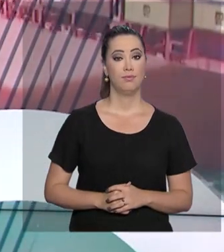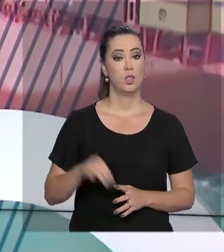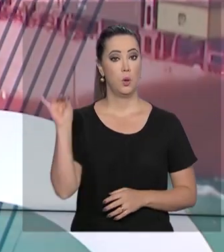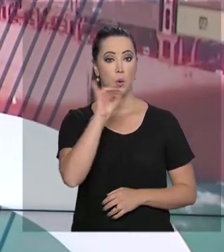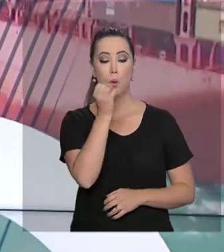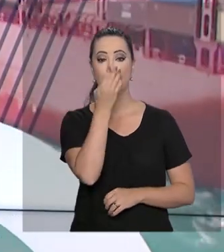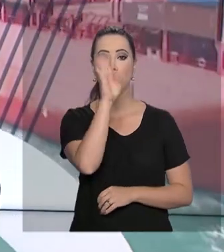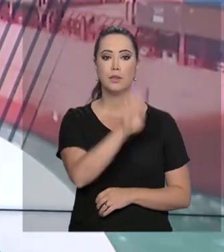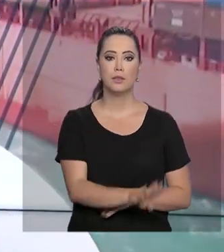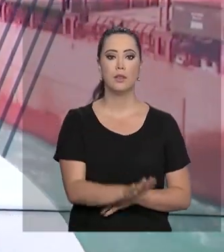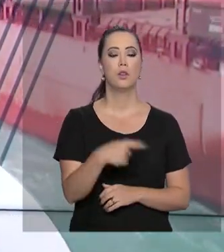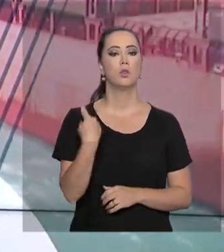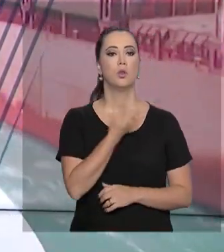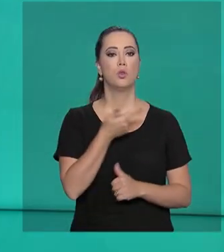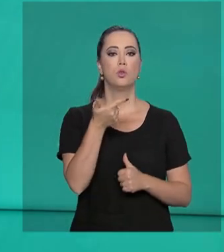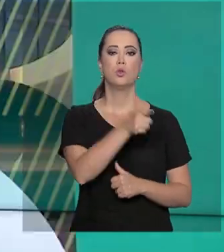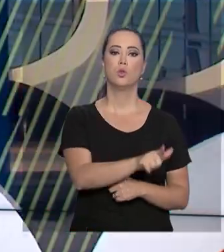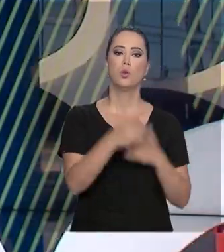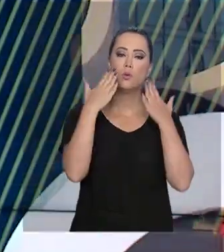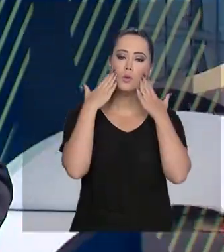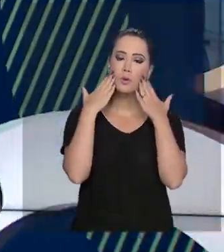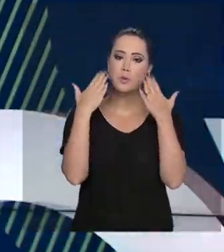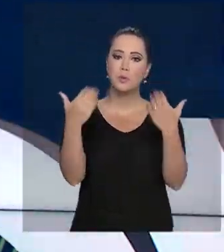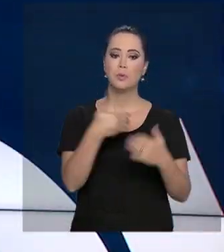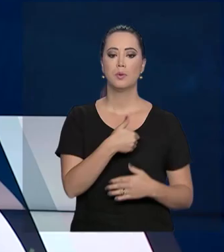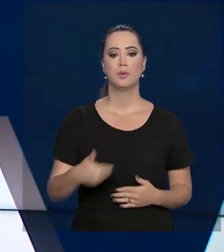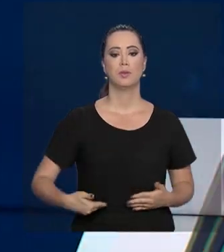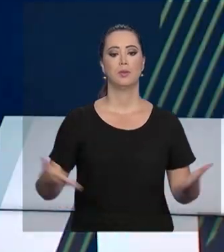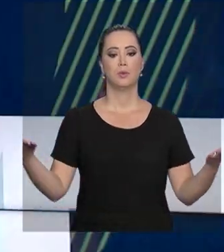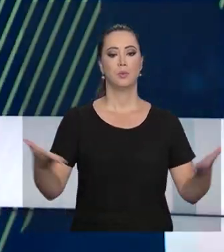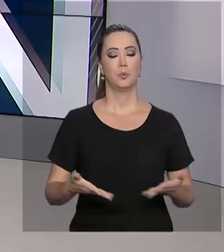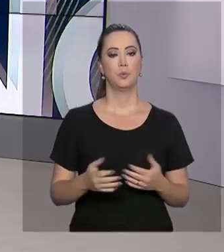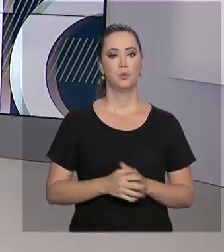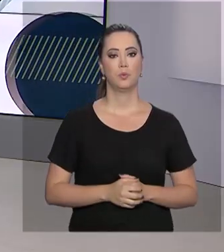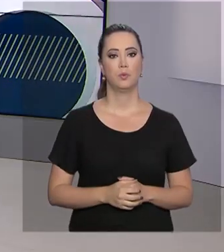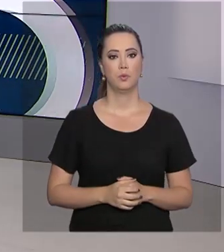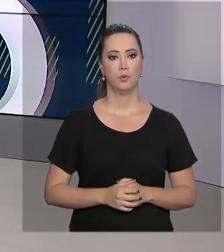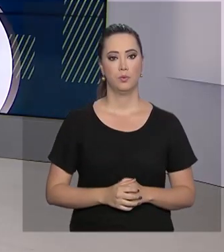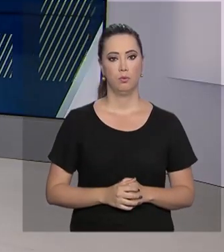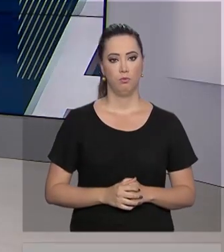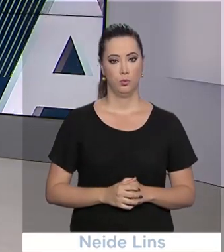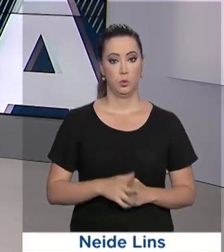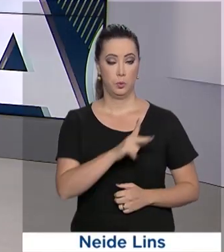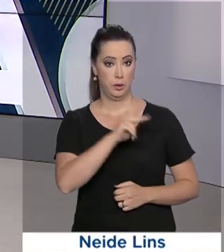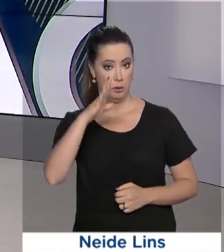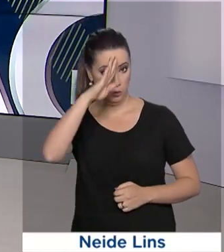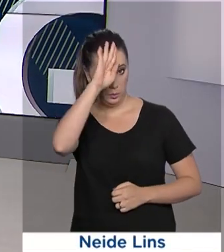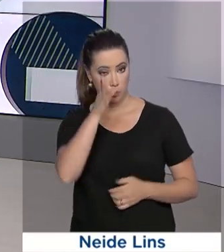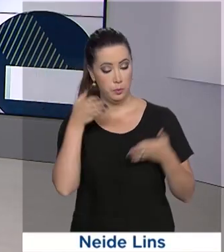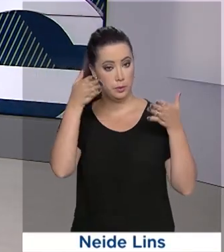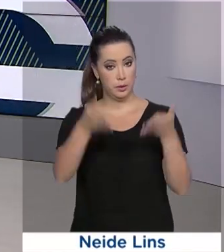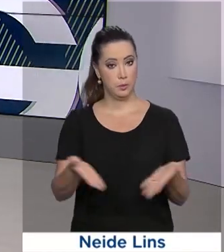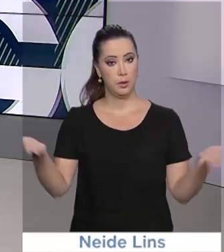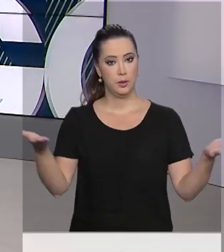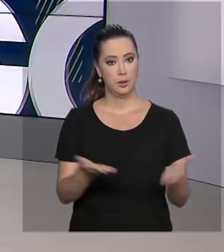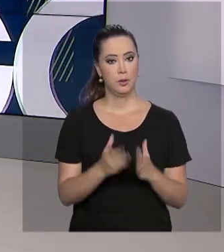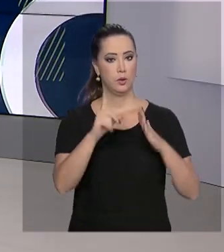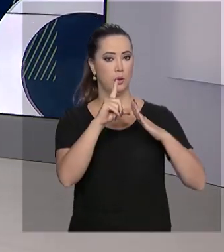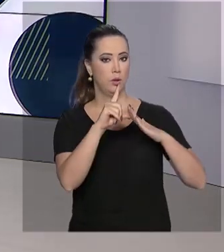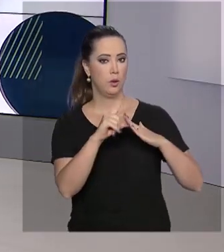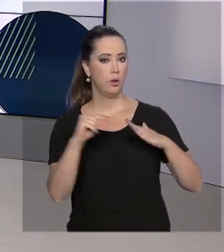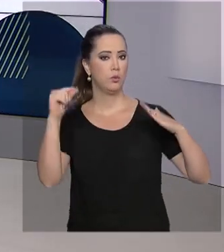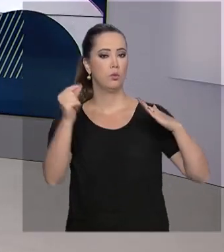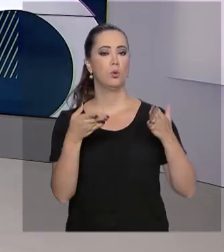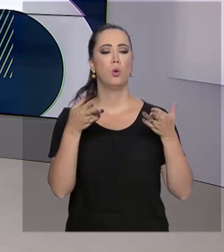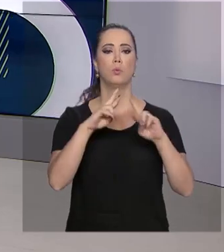Olá, boa tarde. Estamos de volta já com o Governo Agora. O presidente Jair Bolsonaro participa agora no Palácio